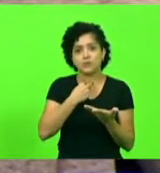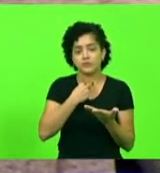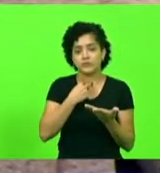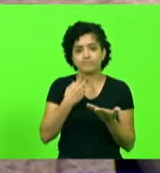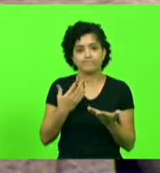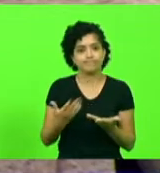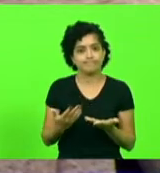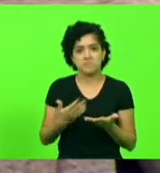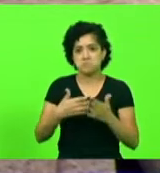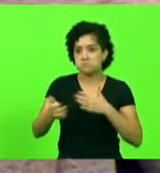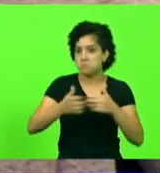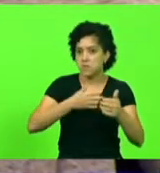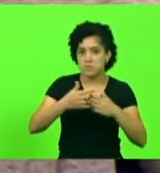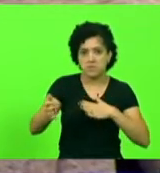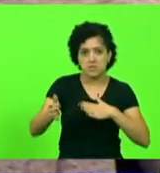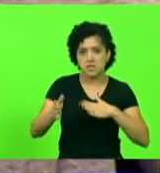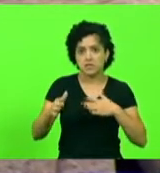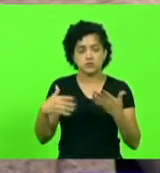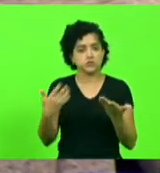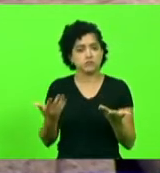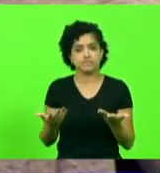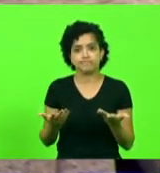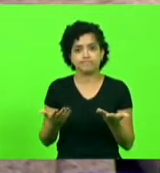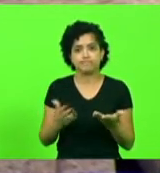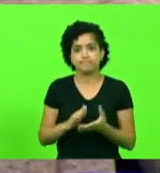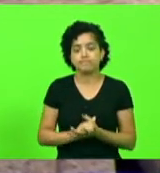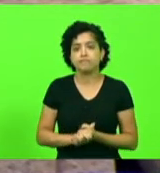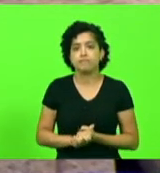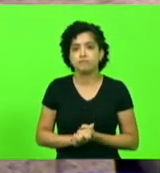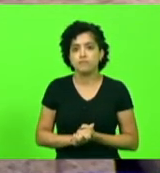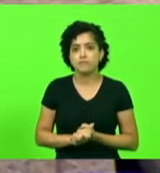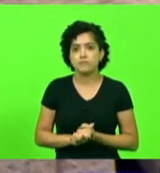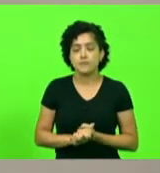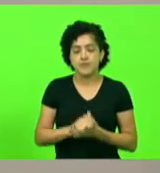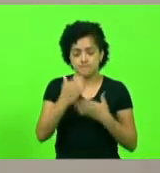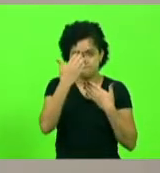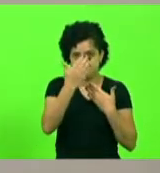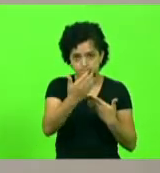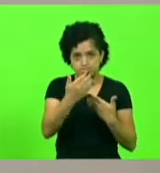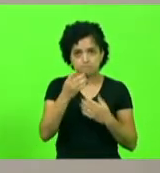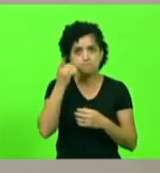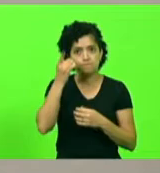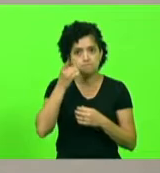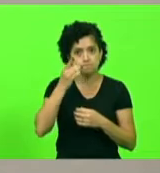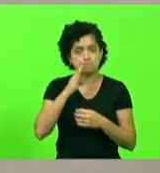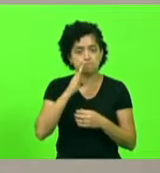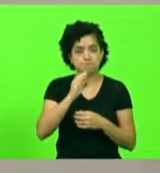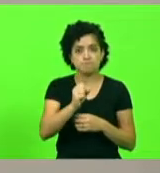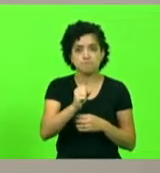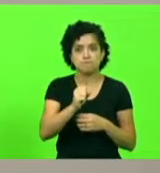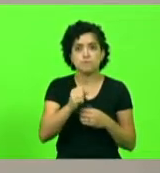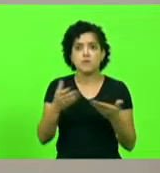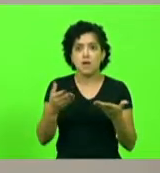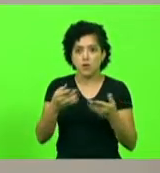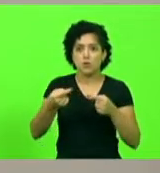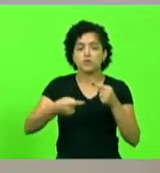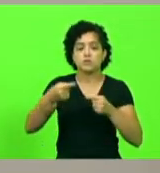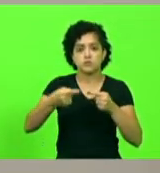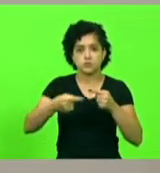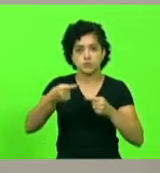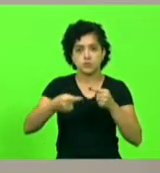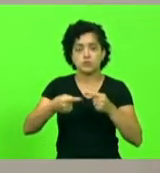independente da sua posição na casa. Obrigado, deputado Bruno. Continua em discussão